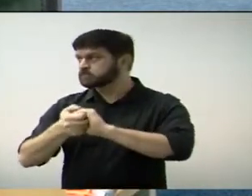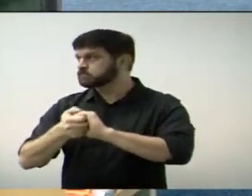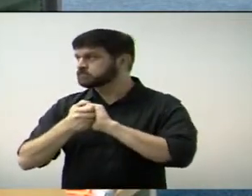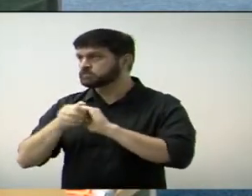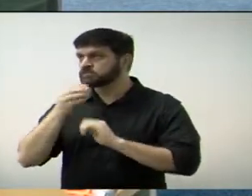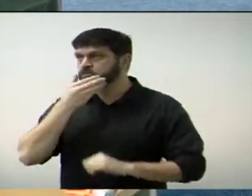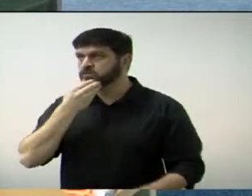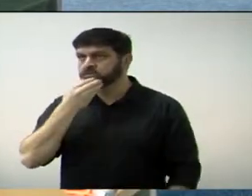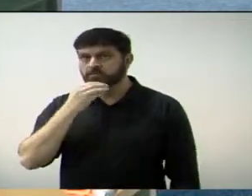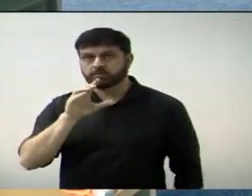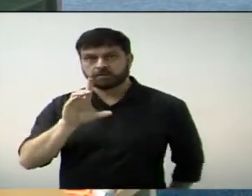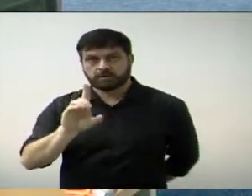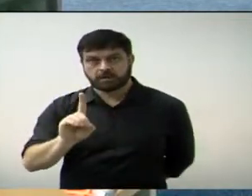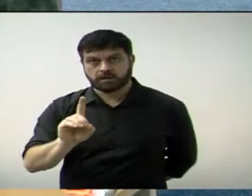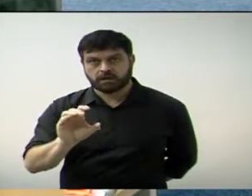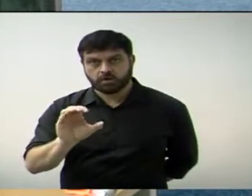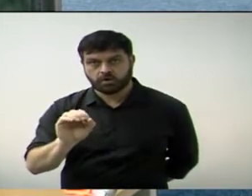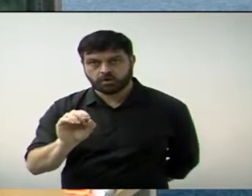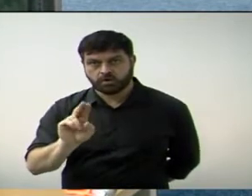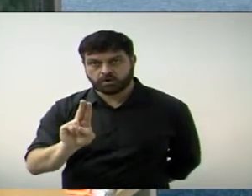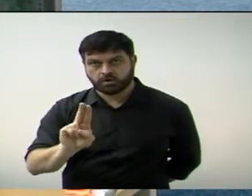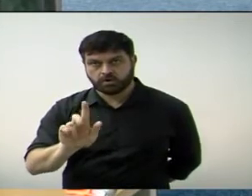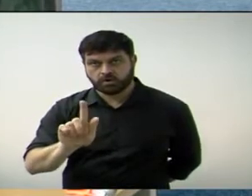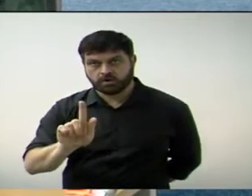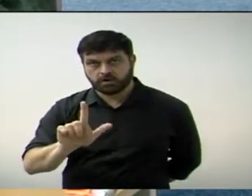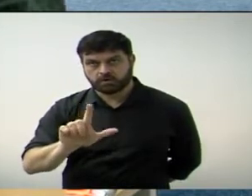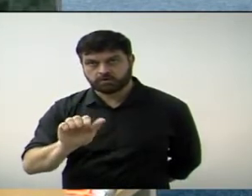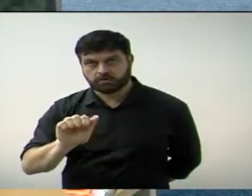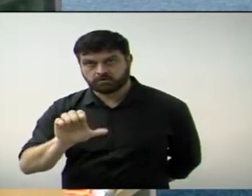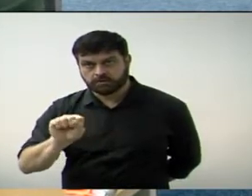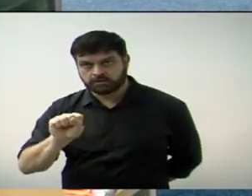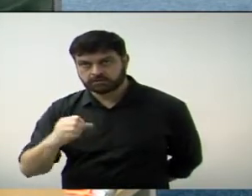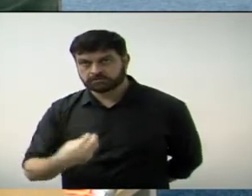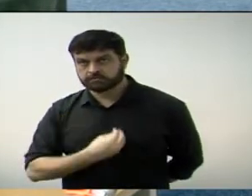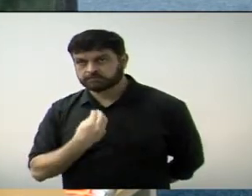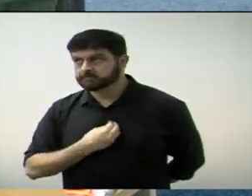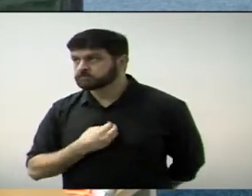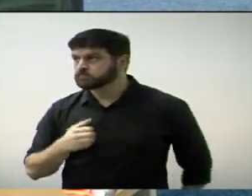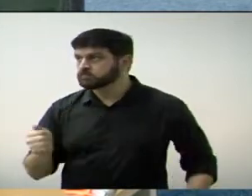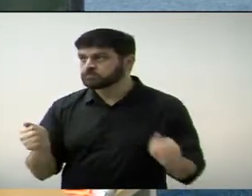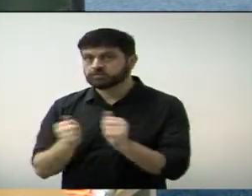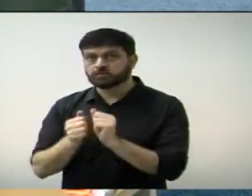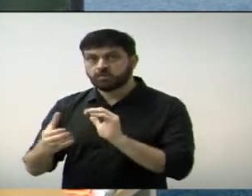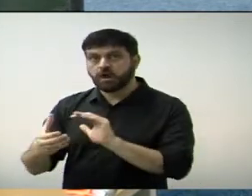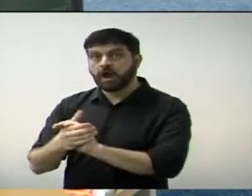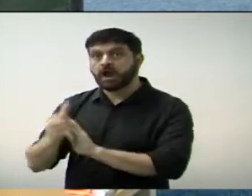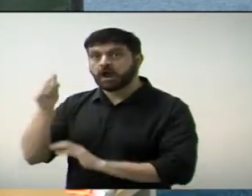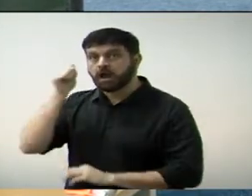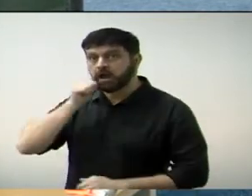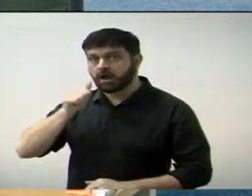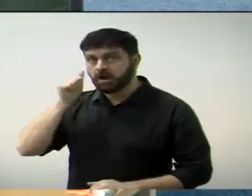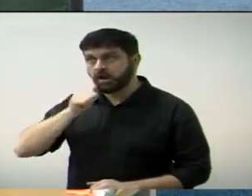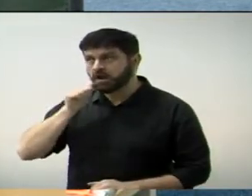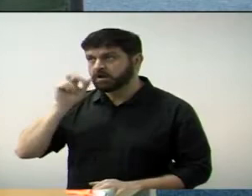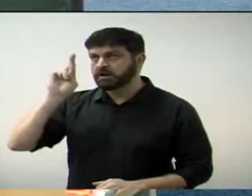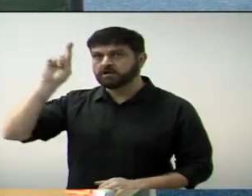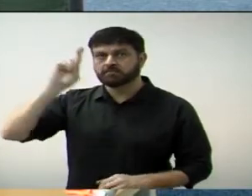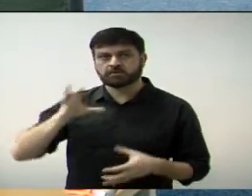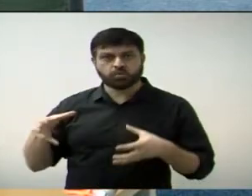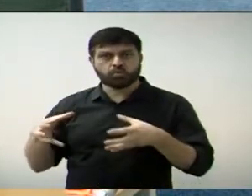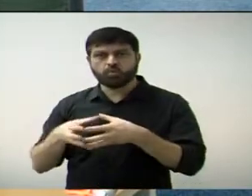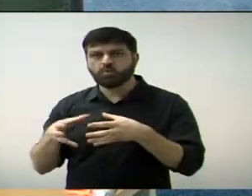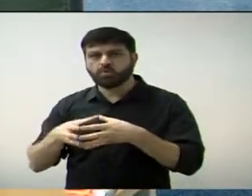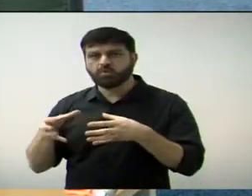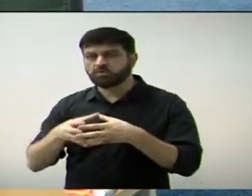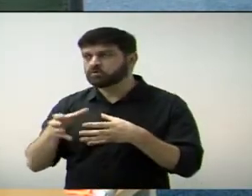Douglas, que está aqui presente, à sua esposa, ao Fábio e à Márcia, representando todo o elenco